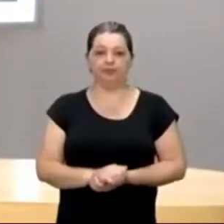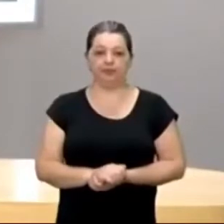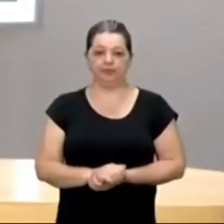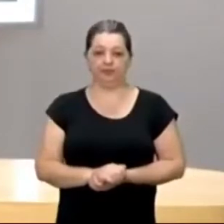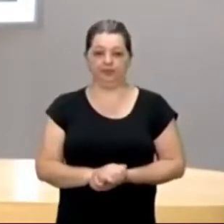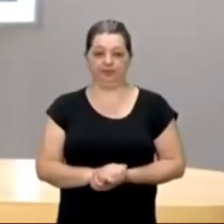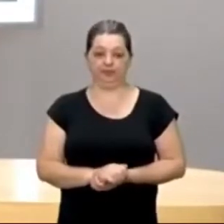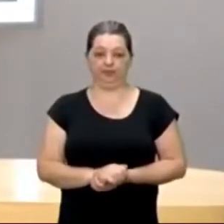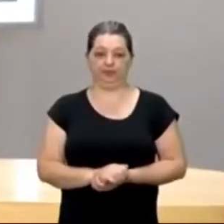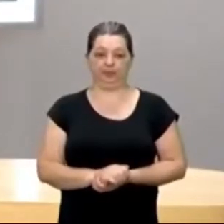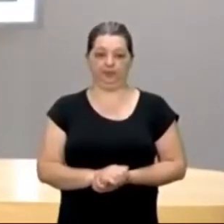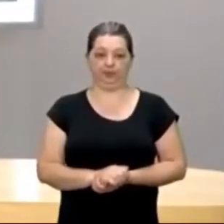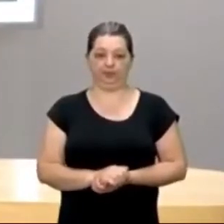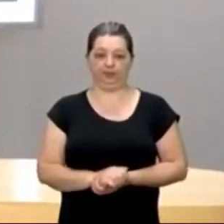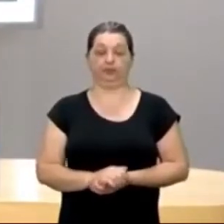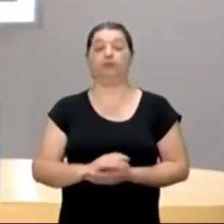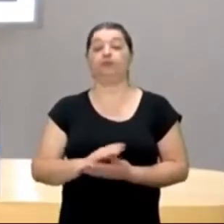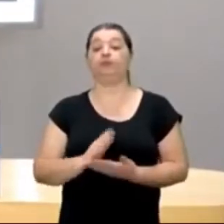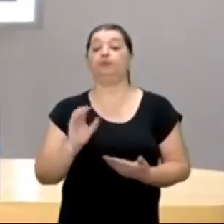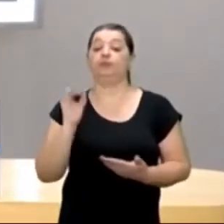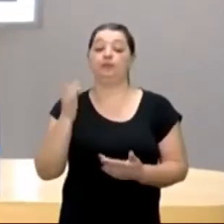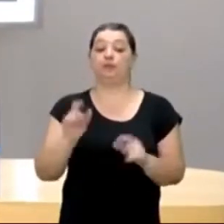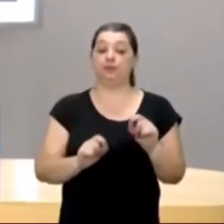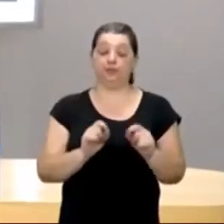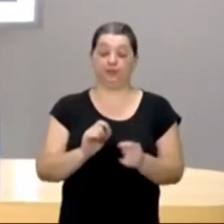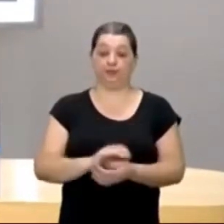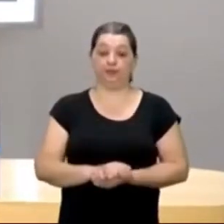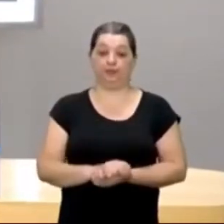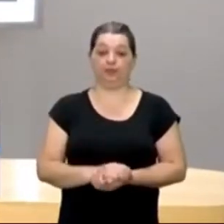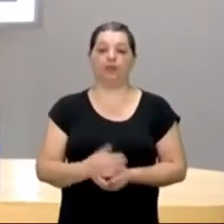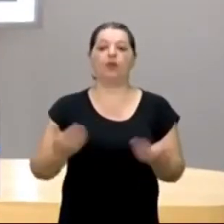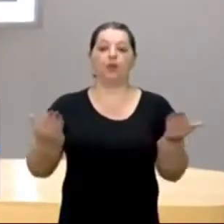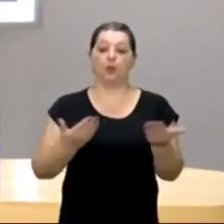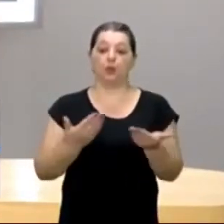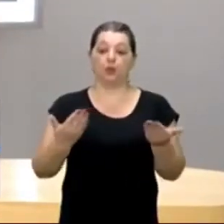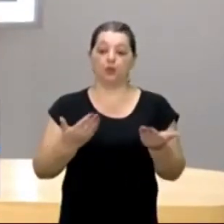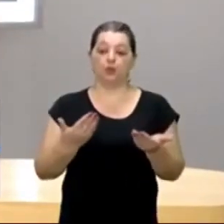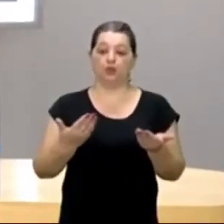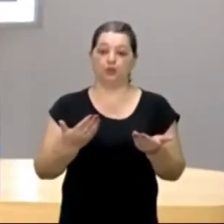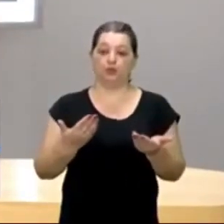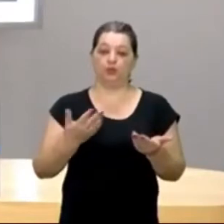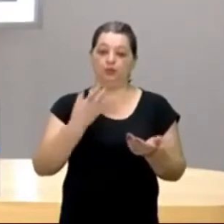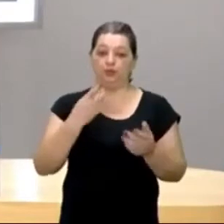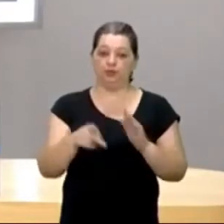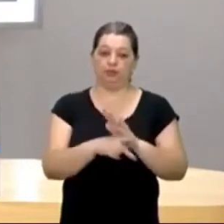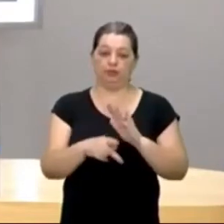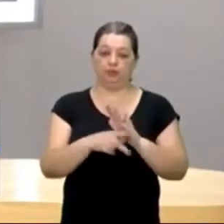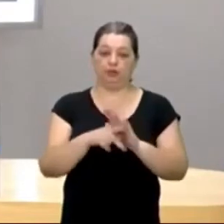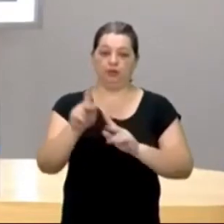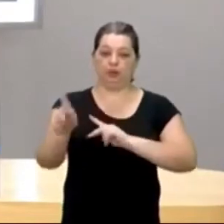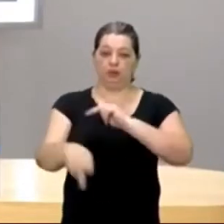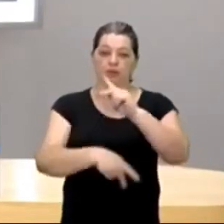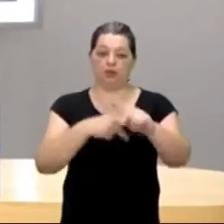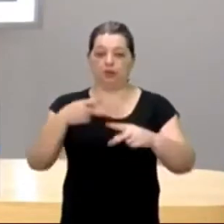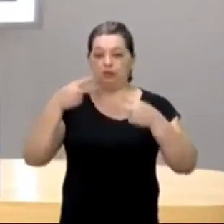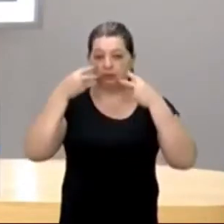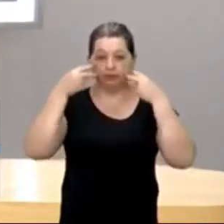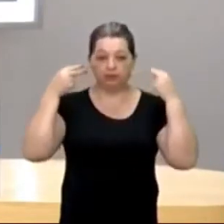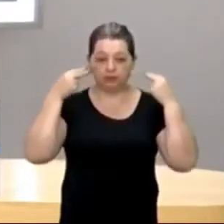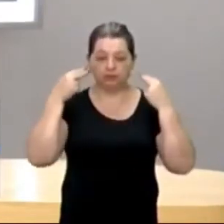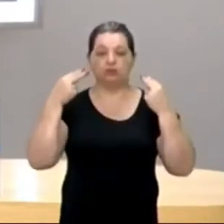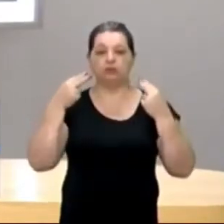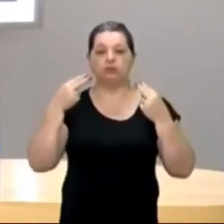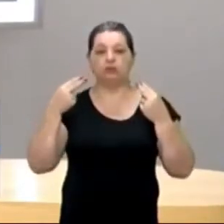do vidro. Olha só o que acontece. Hoje falaremos bastante sobre as nações indígenas. Falaremos sobre os primeiros